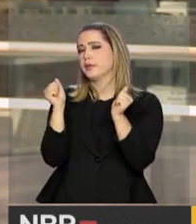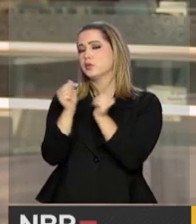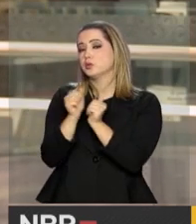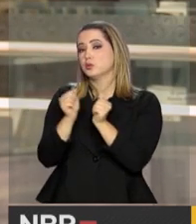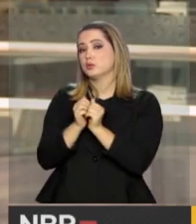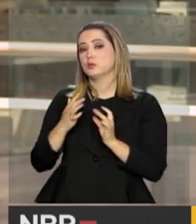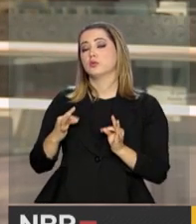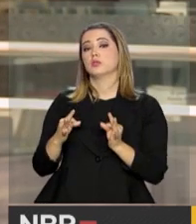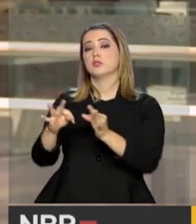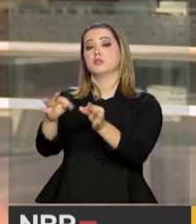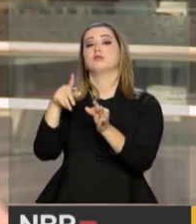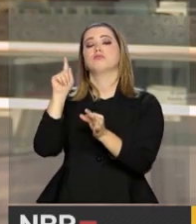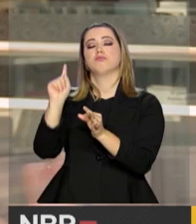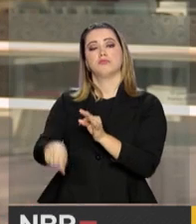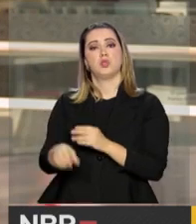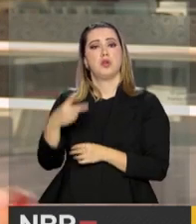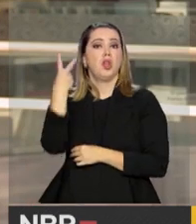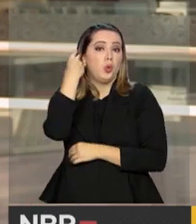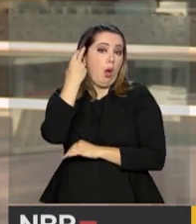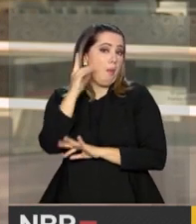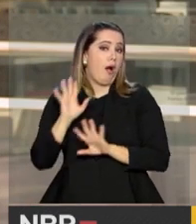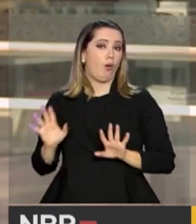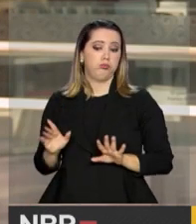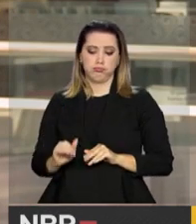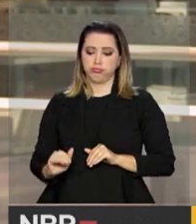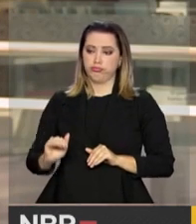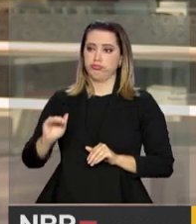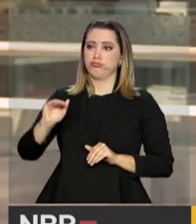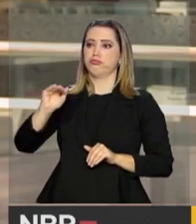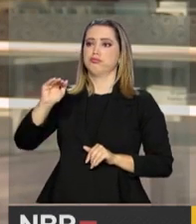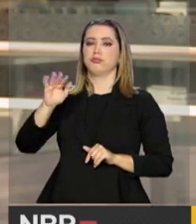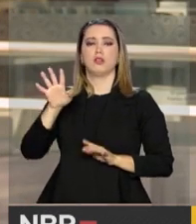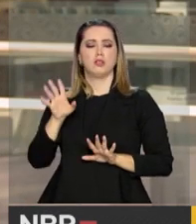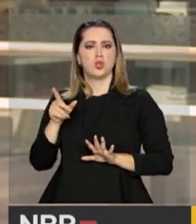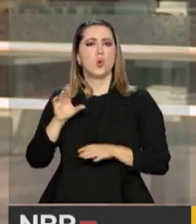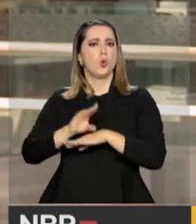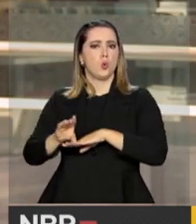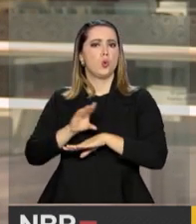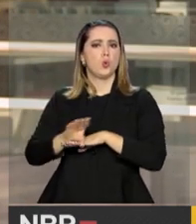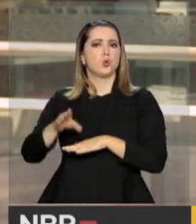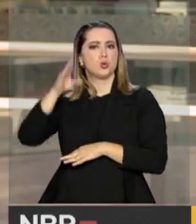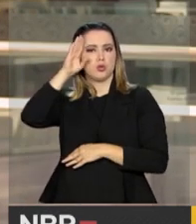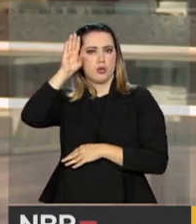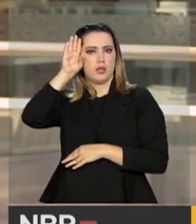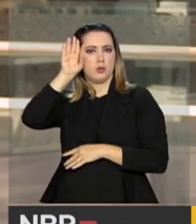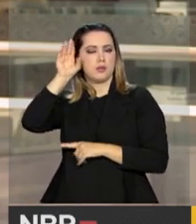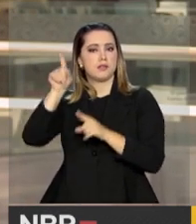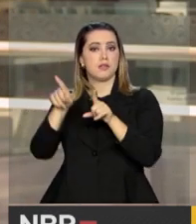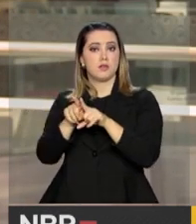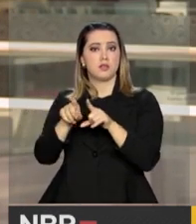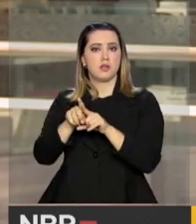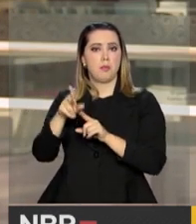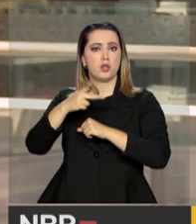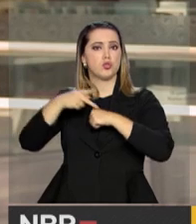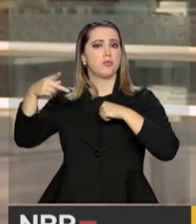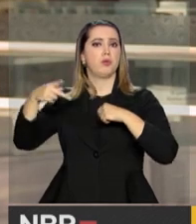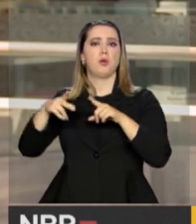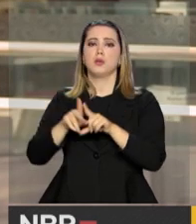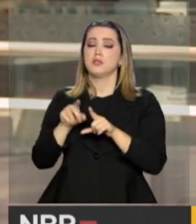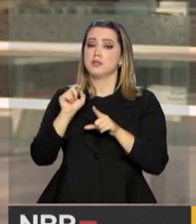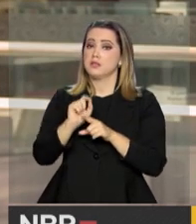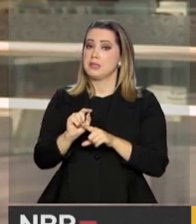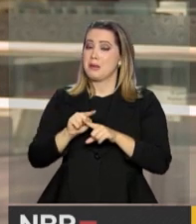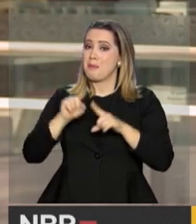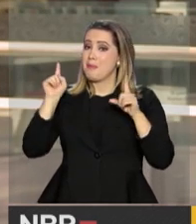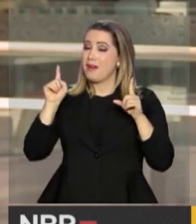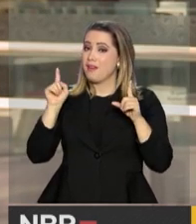ela é algo natural. E isso vale não só para um curso de graduação, mas também para os cursos de pós-graduação em estrito-senso.